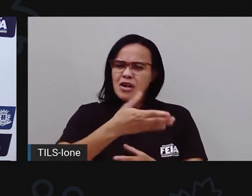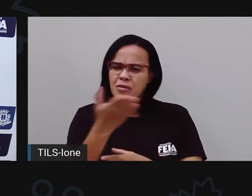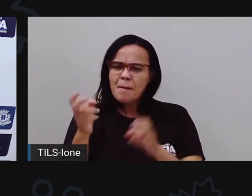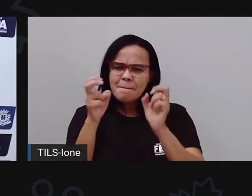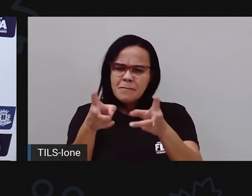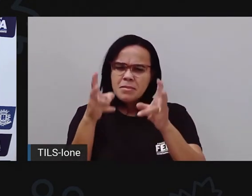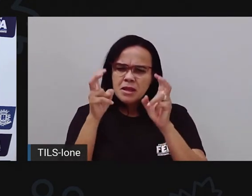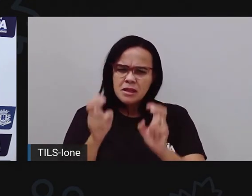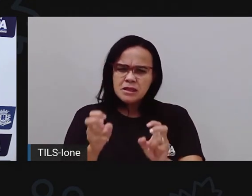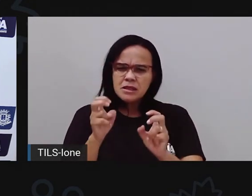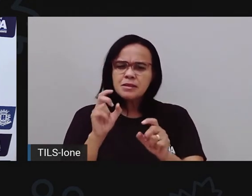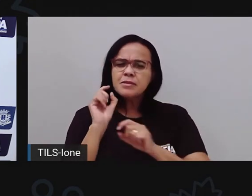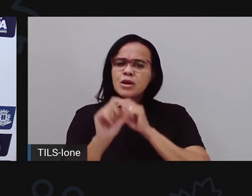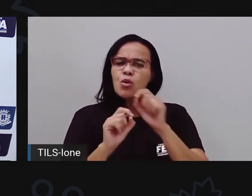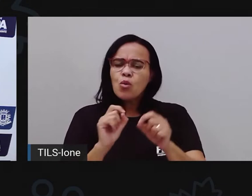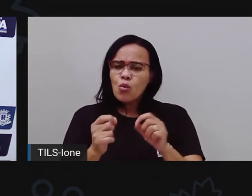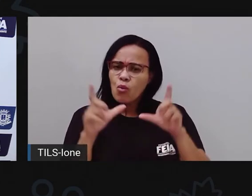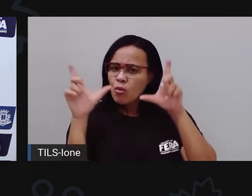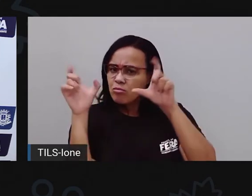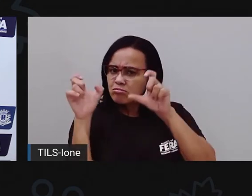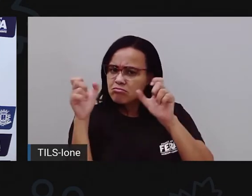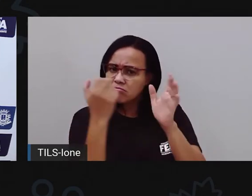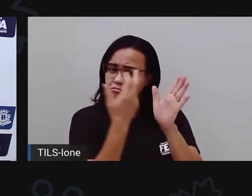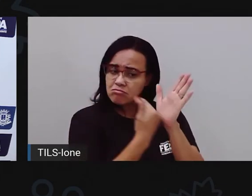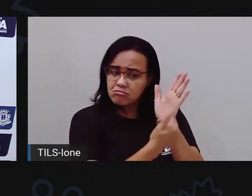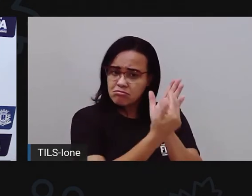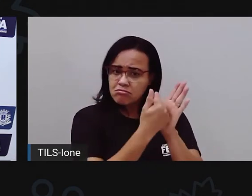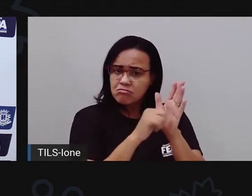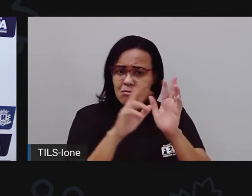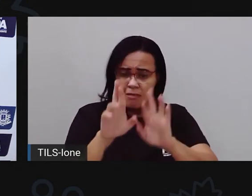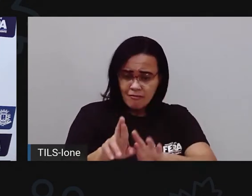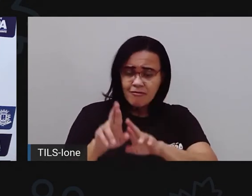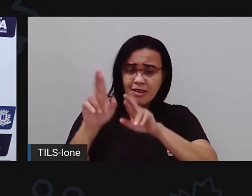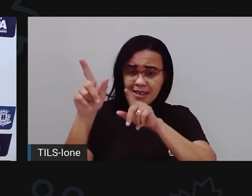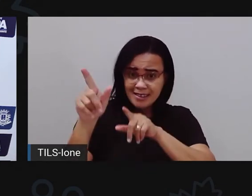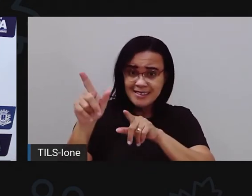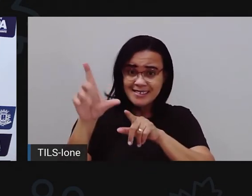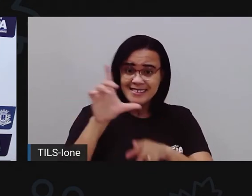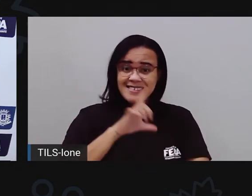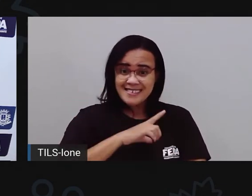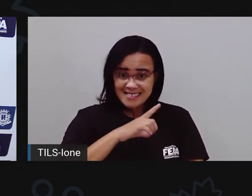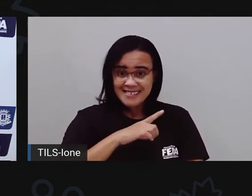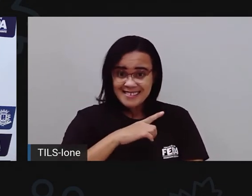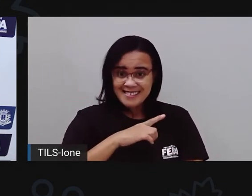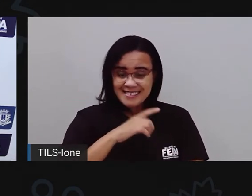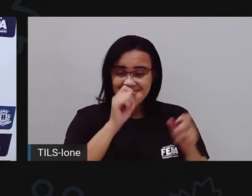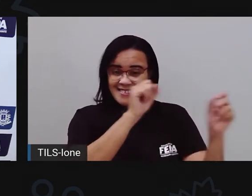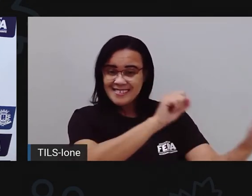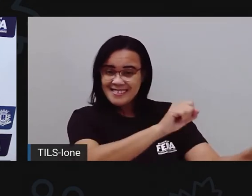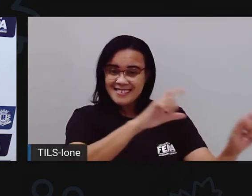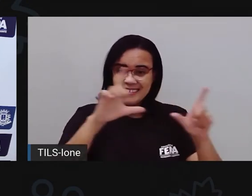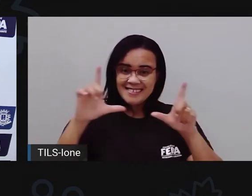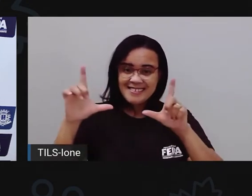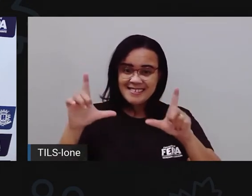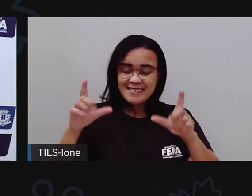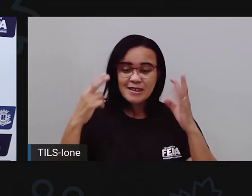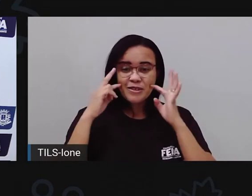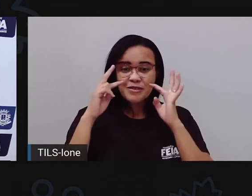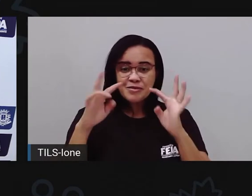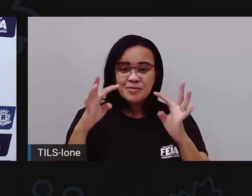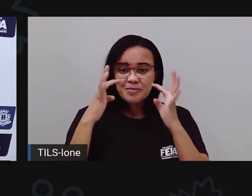traz algumas imagens diferentes? A Pró vai voltar a compartilhar aqui a tela, pra ficar melhor pra vocês verem.